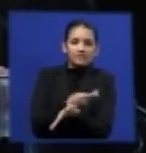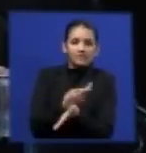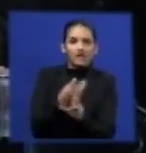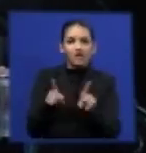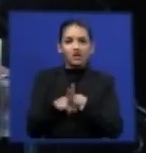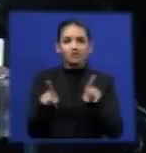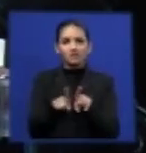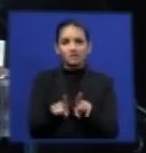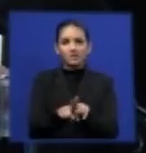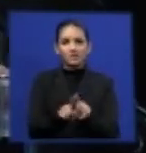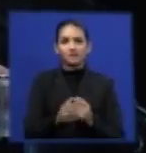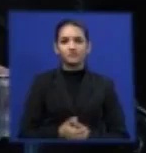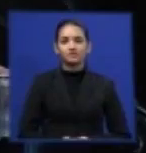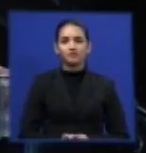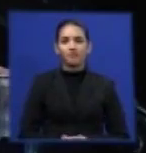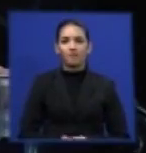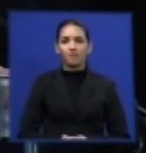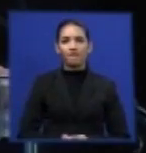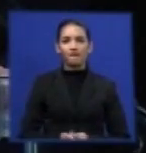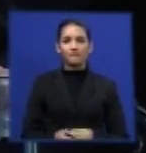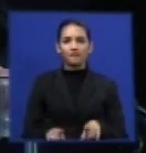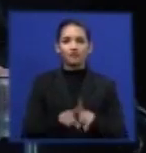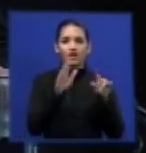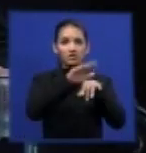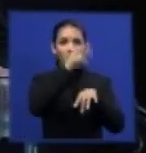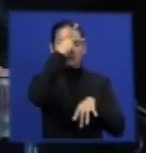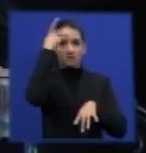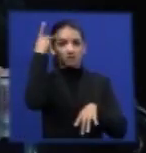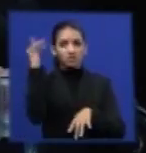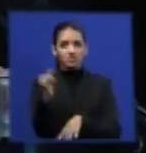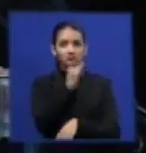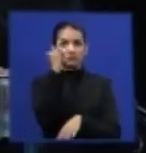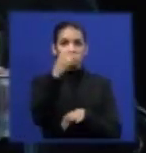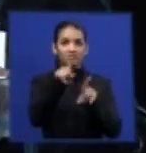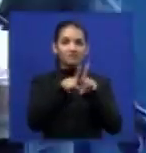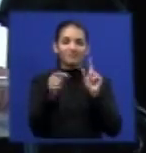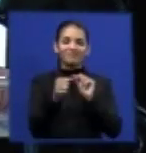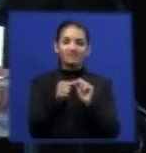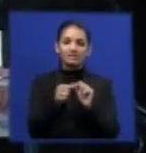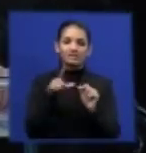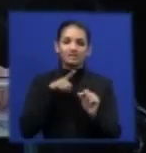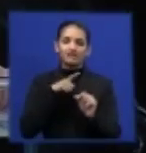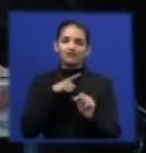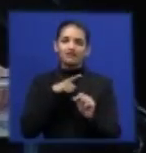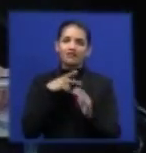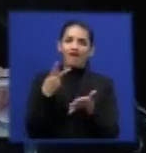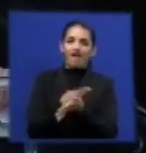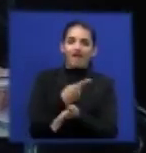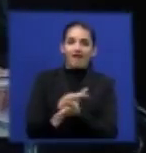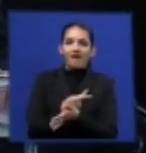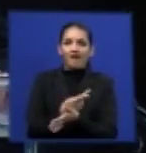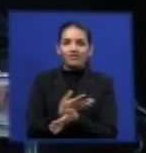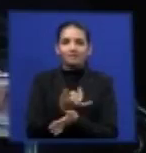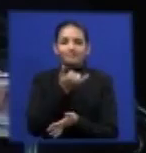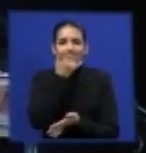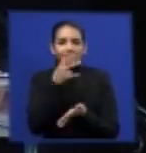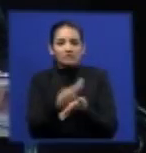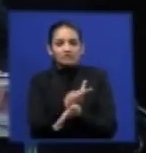um grande ambientalista como ele ao equívoco. E é possível também que